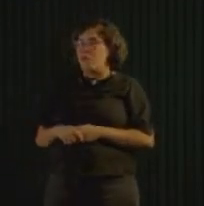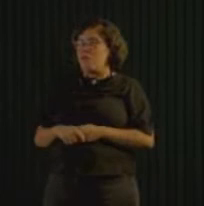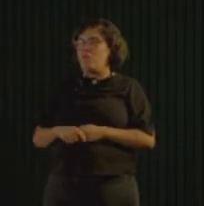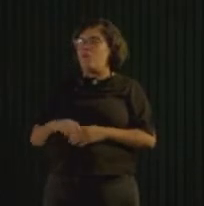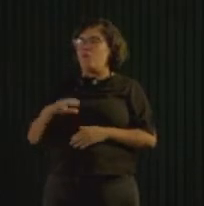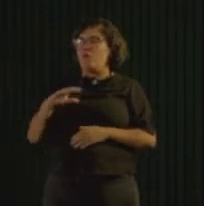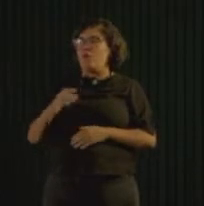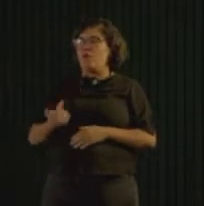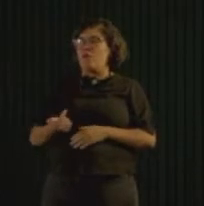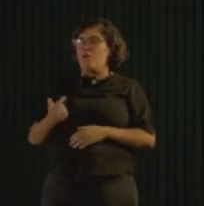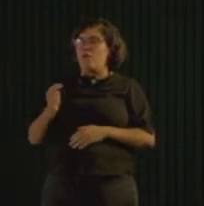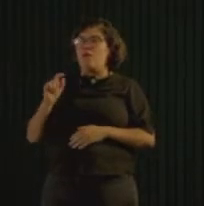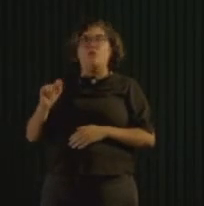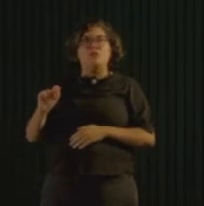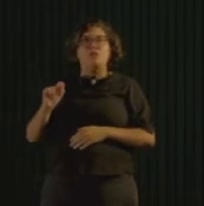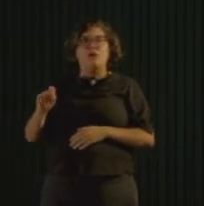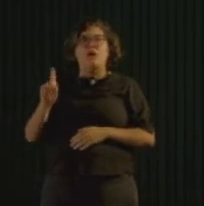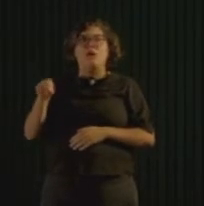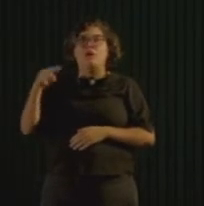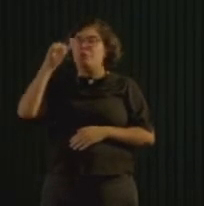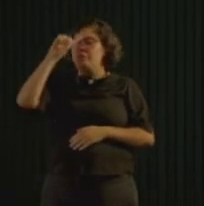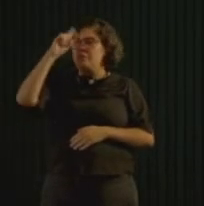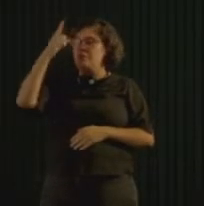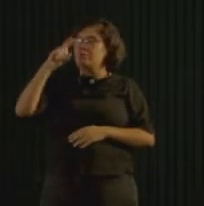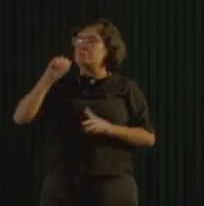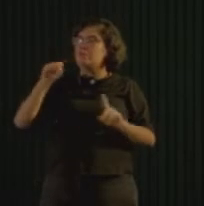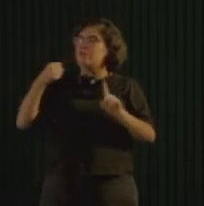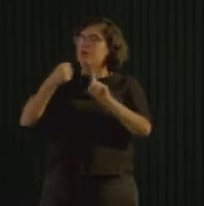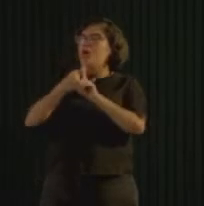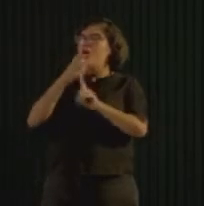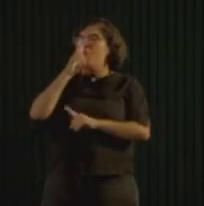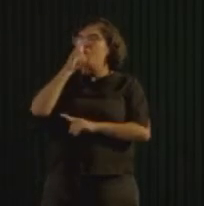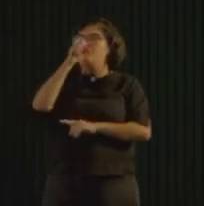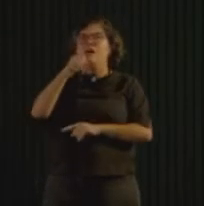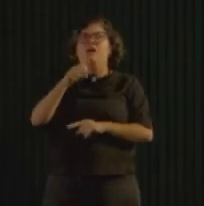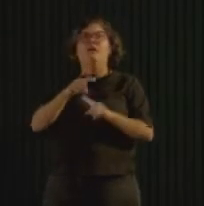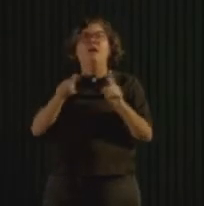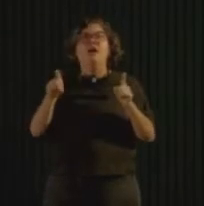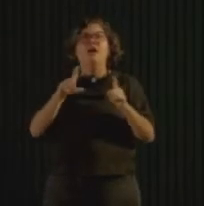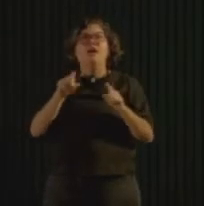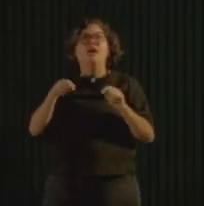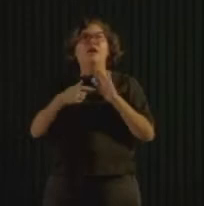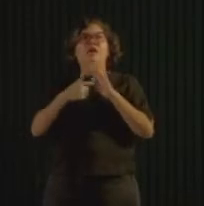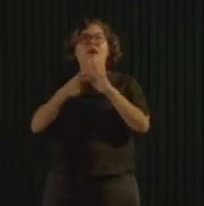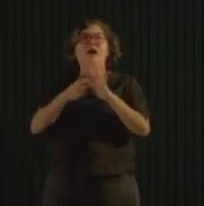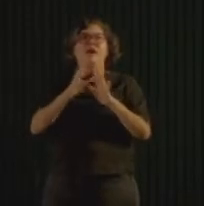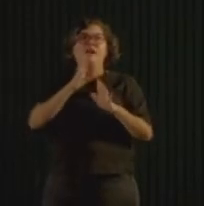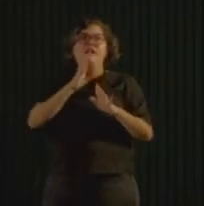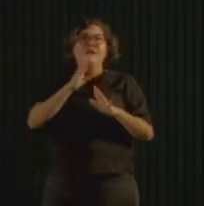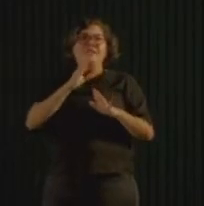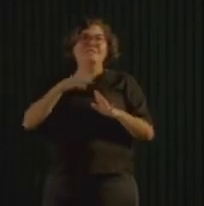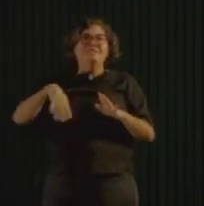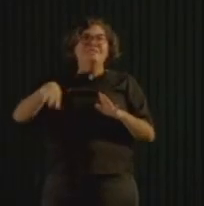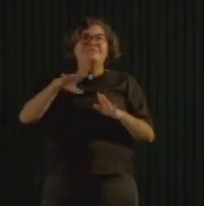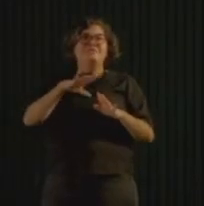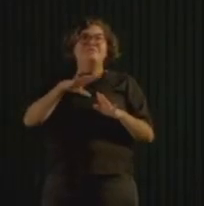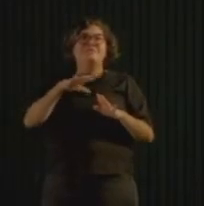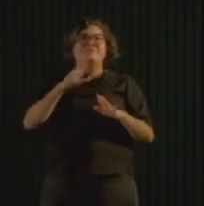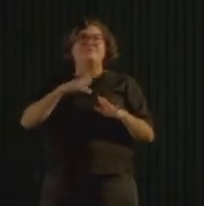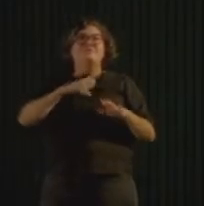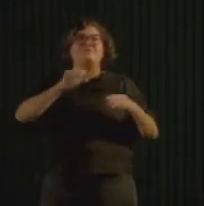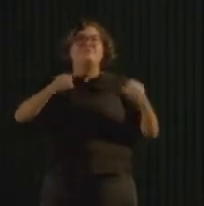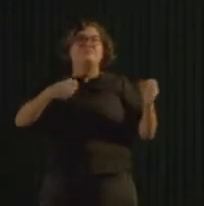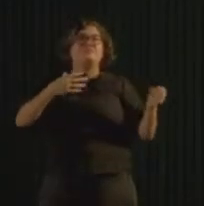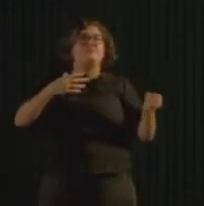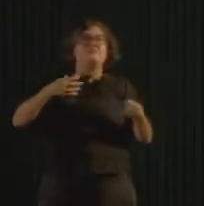upcycling é uma solução impactante, mas isso já acontecia em outros lugares do mundo. A inovação que o